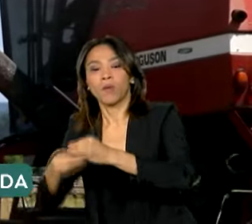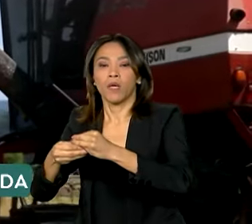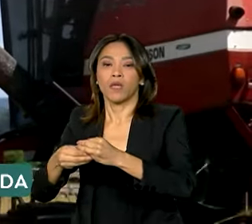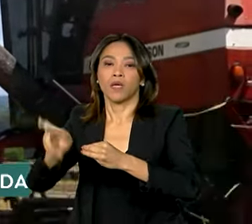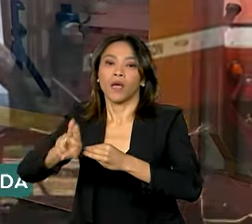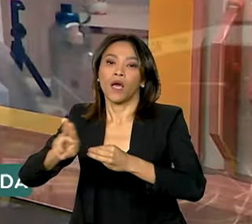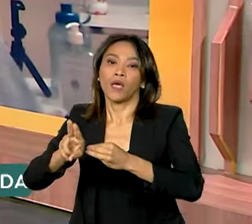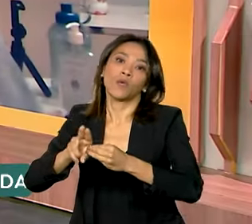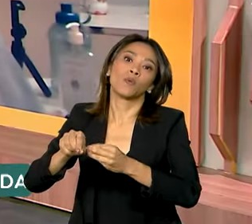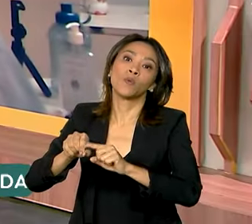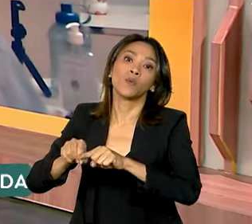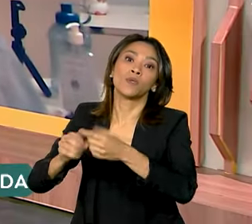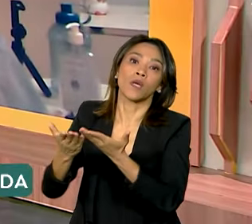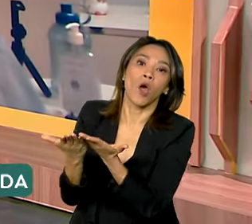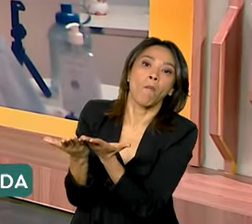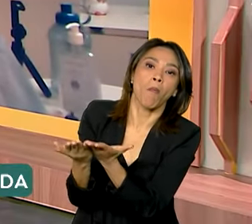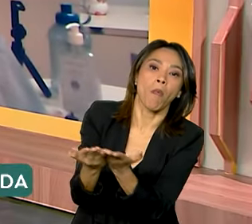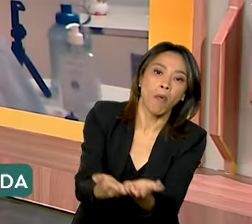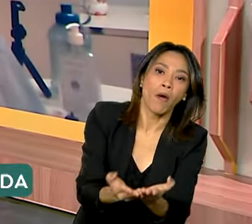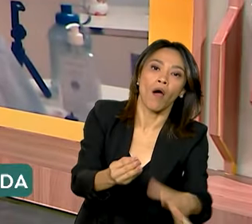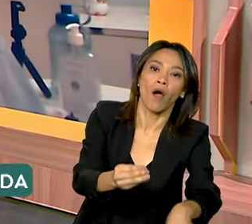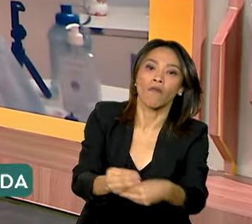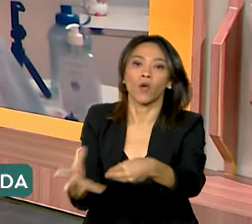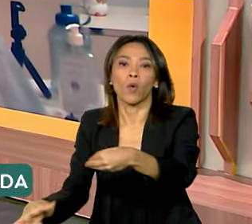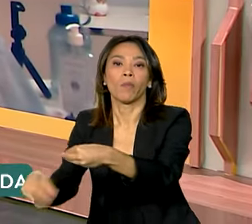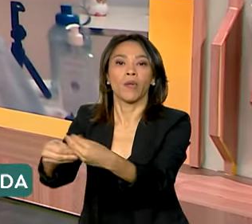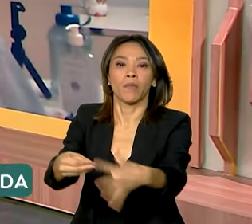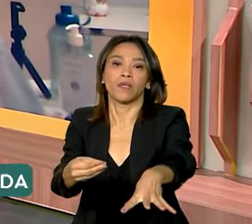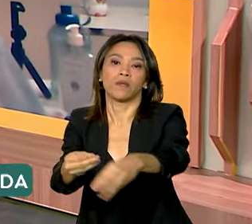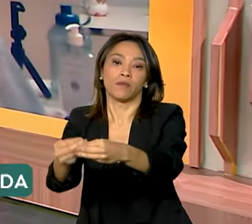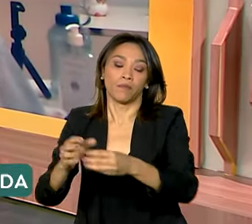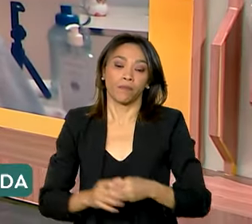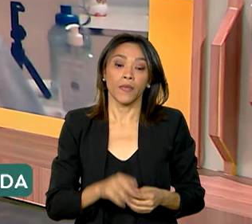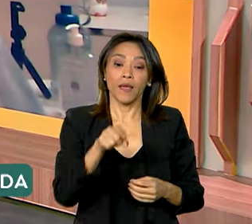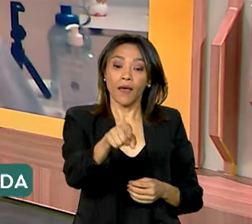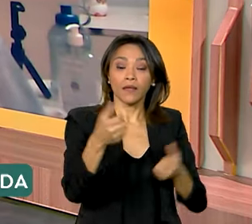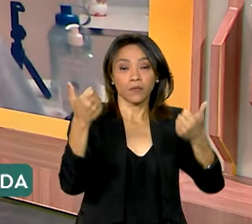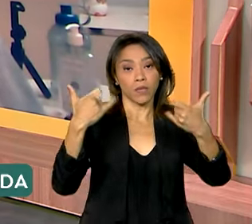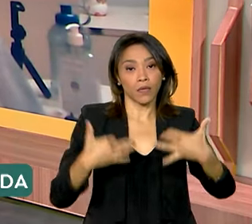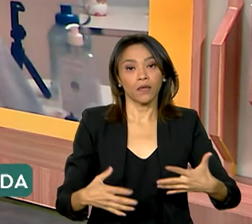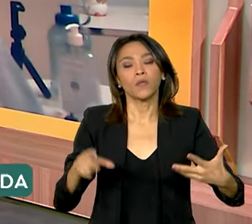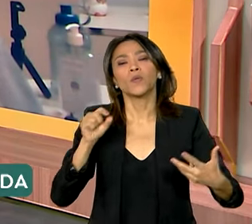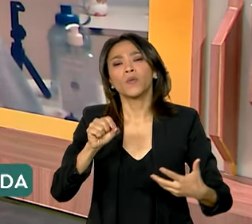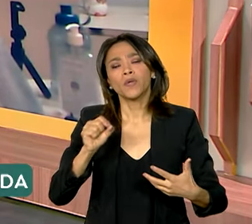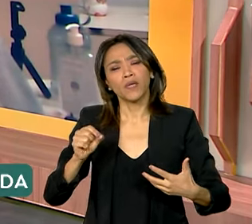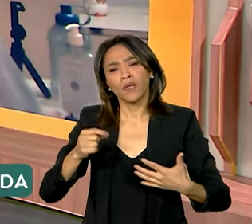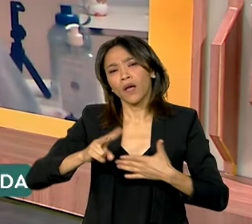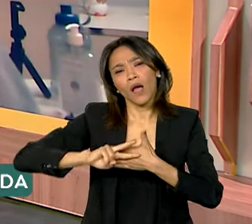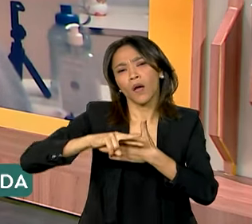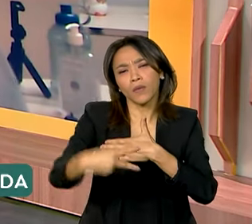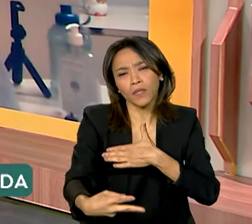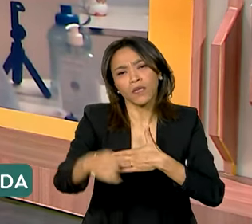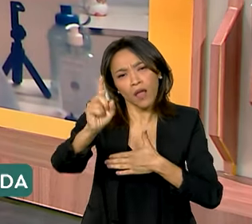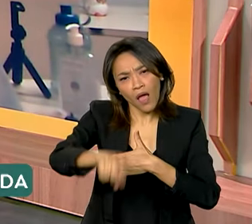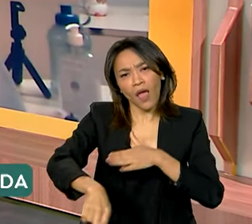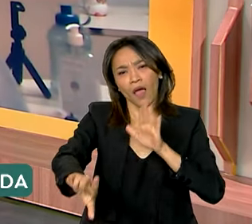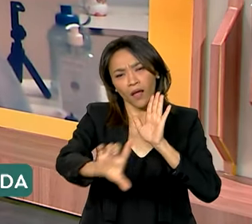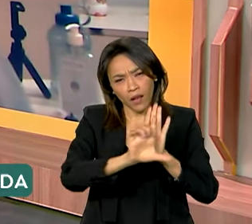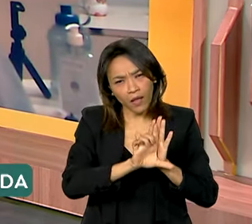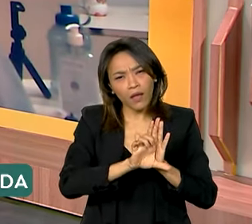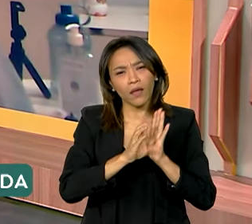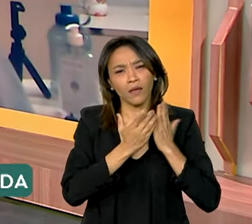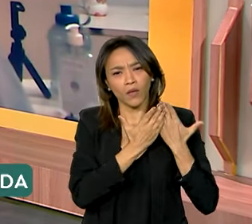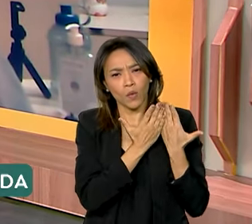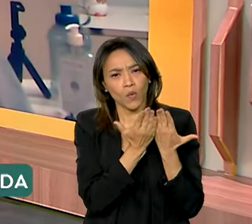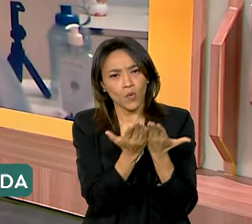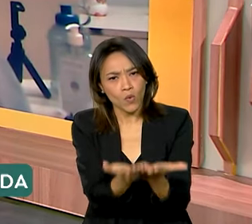Agora, uma medida que impulsionou esses resultados, sobretudo no modal hidroviário, foi a lei dos portos, né? O senhor